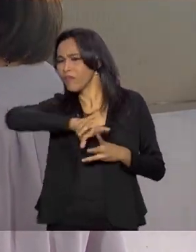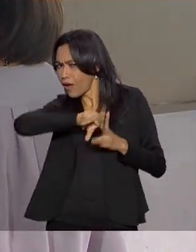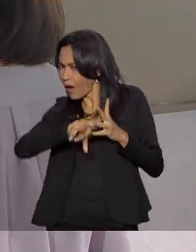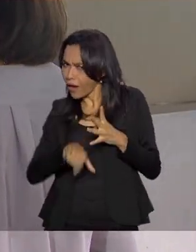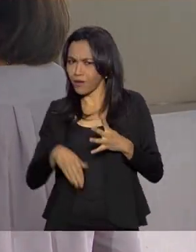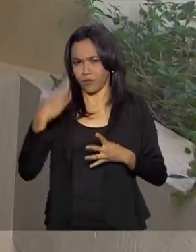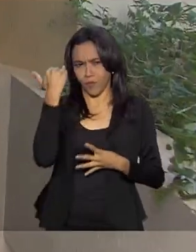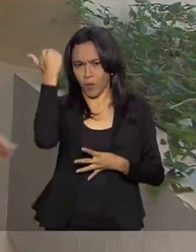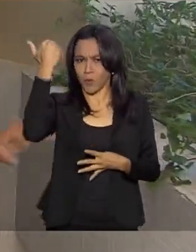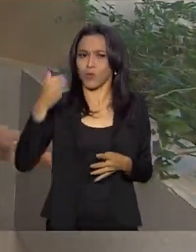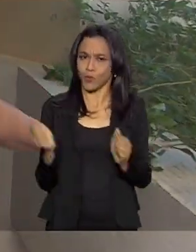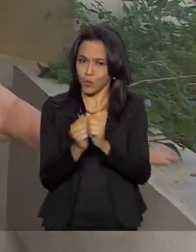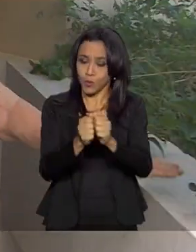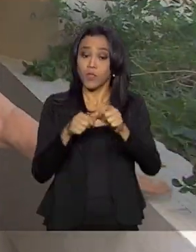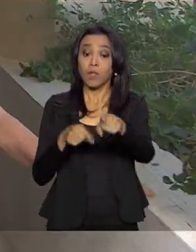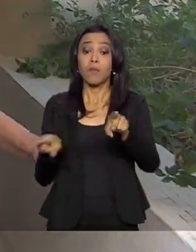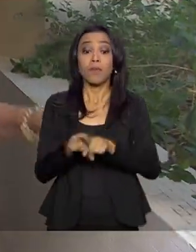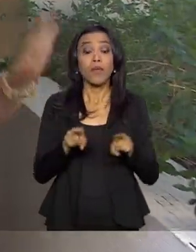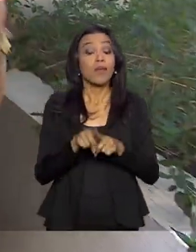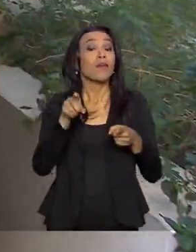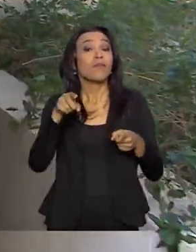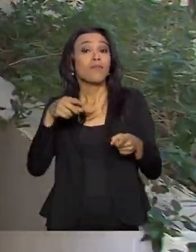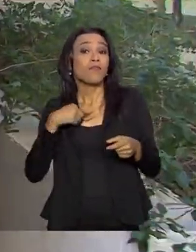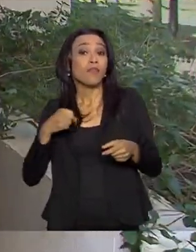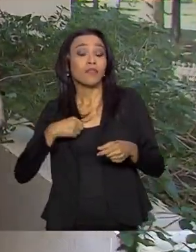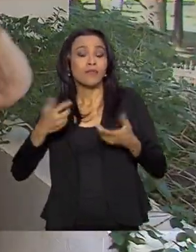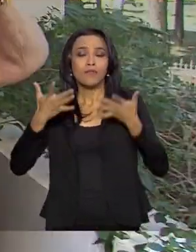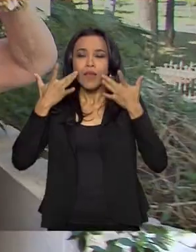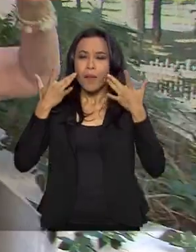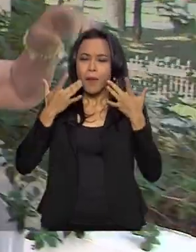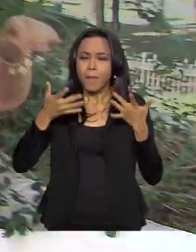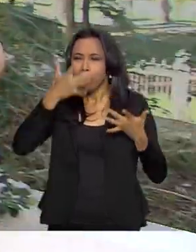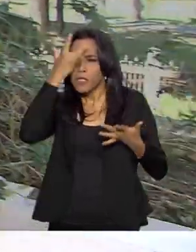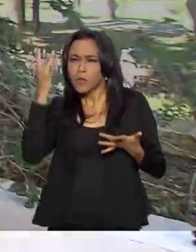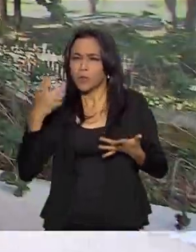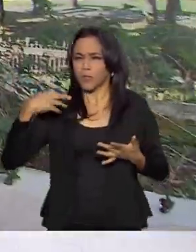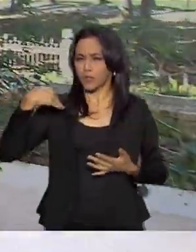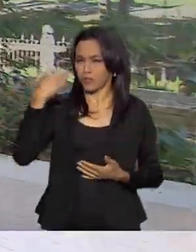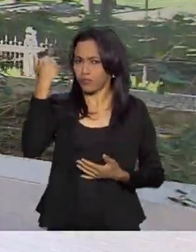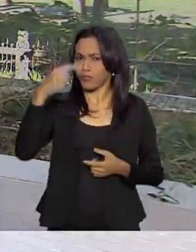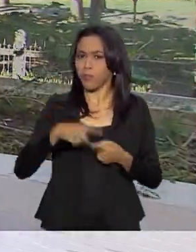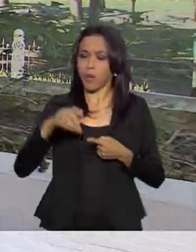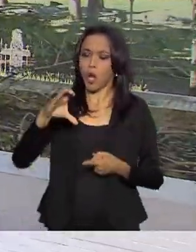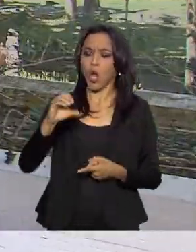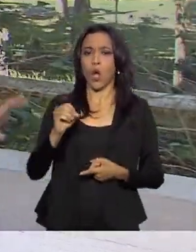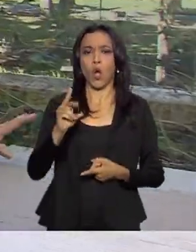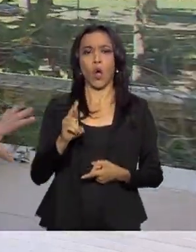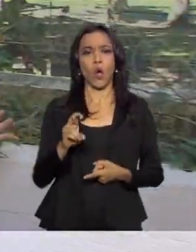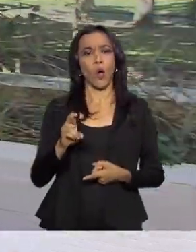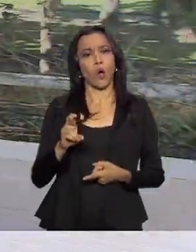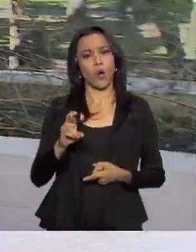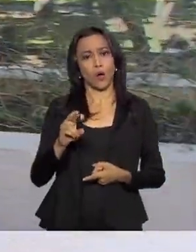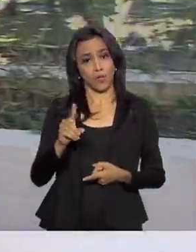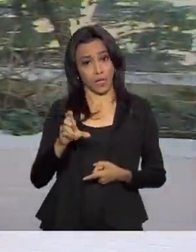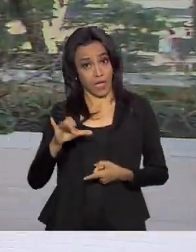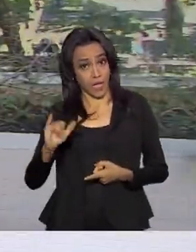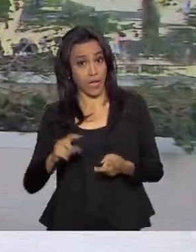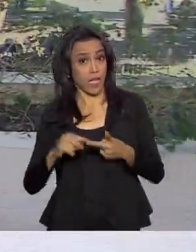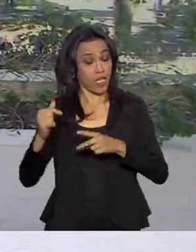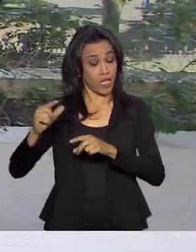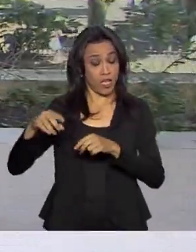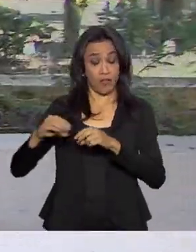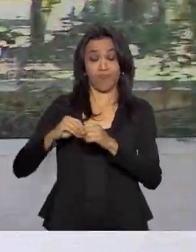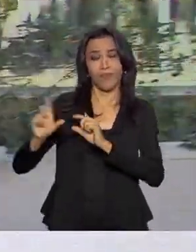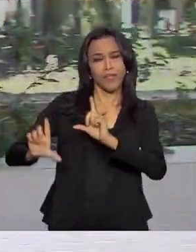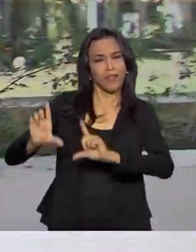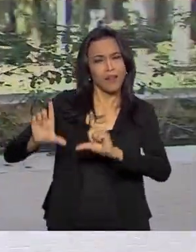por sua atuação e interpretou personagens marcantes, como Cordélia Fontana, na novela Espigão, e a mimosa